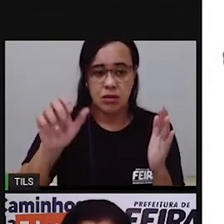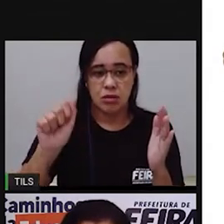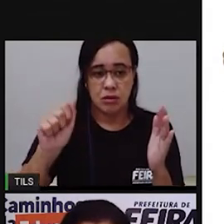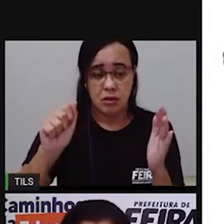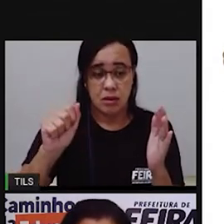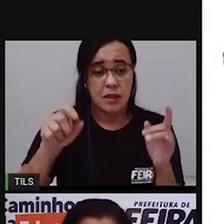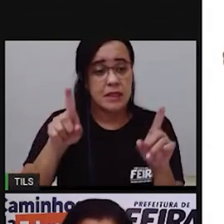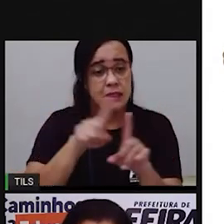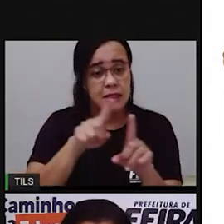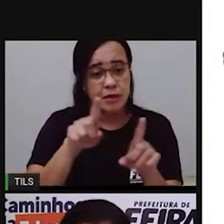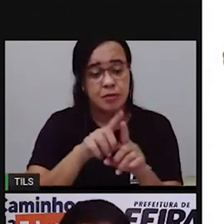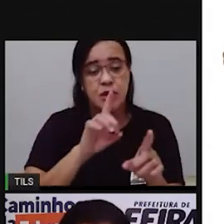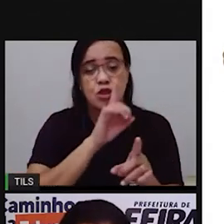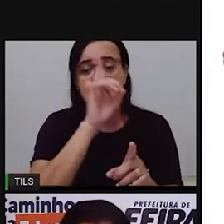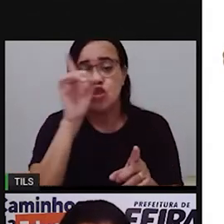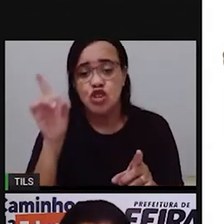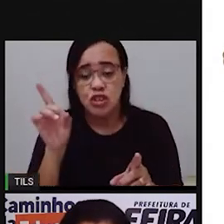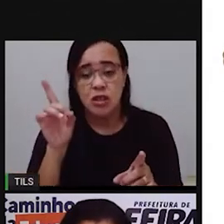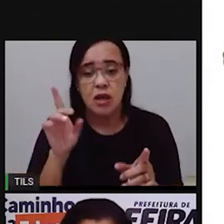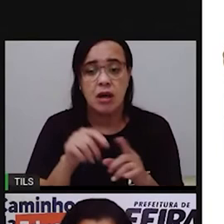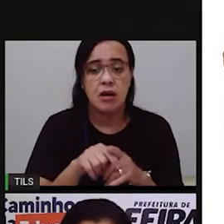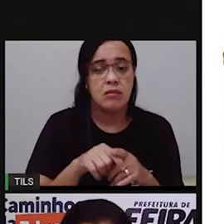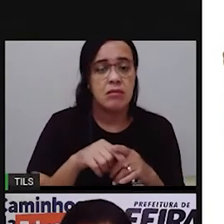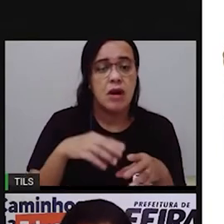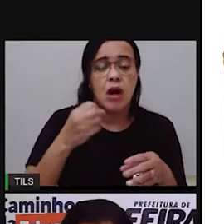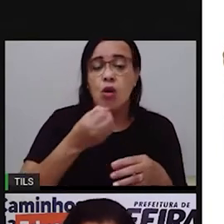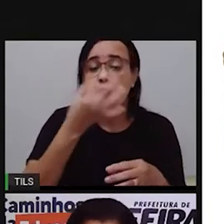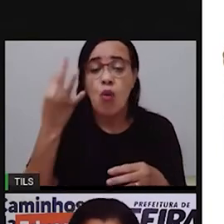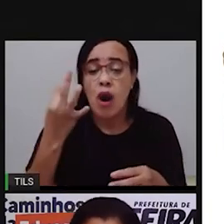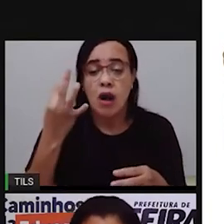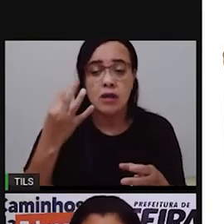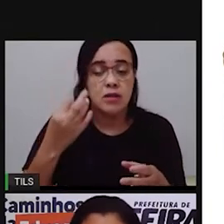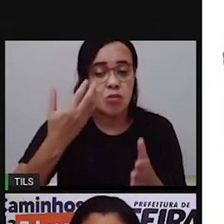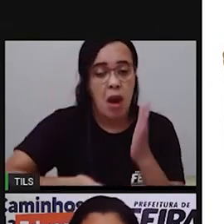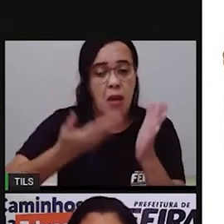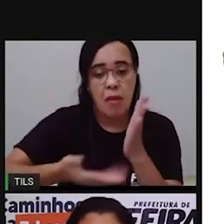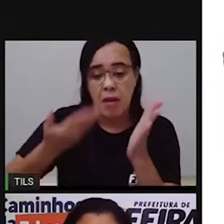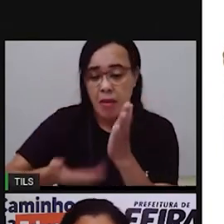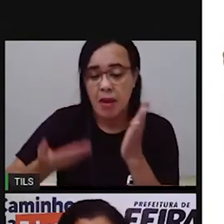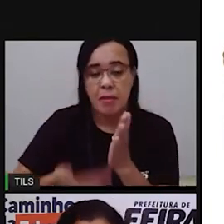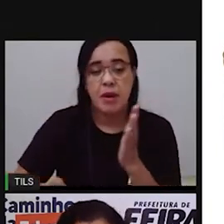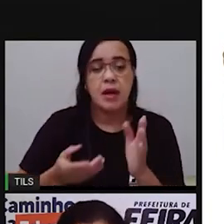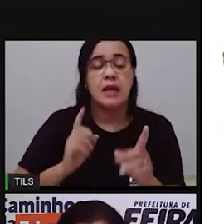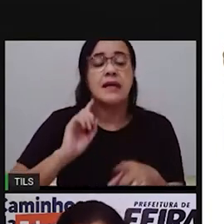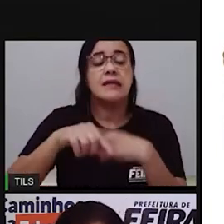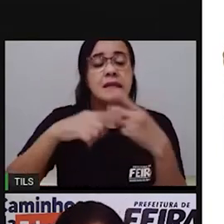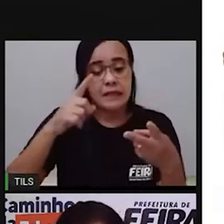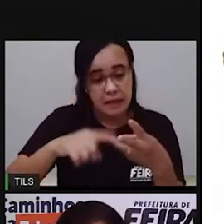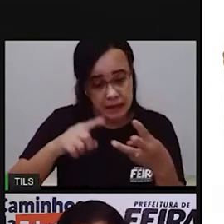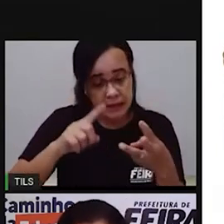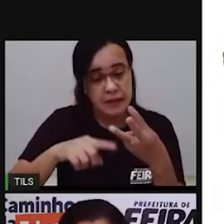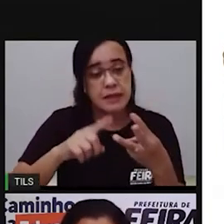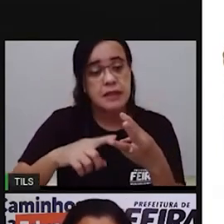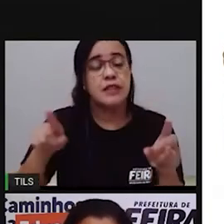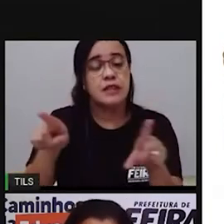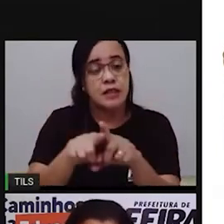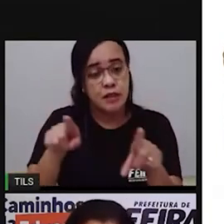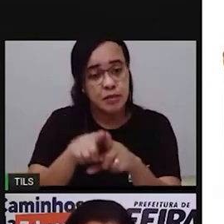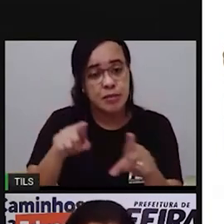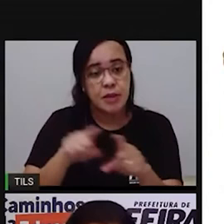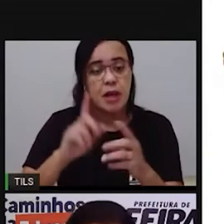e o valor da fatura o valor que vai ser pago você vai fazer um registro